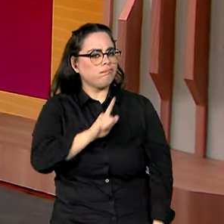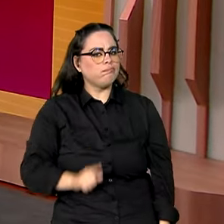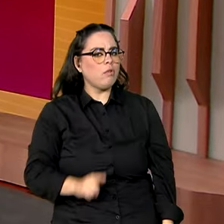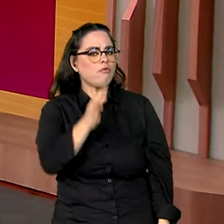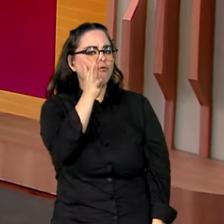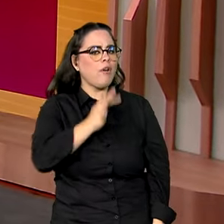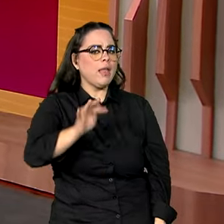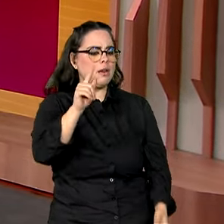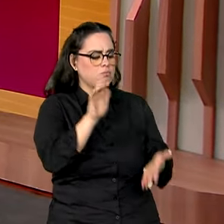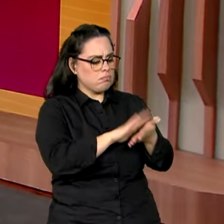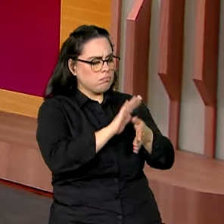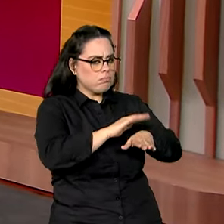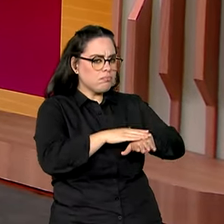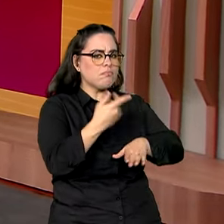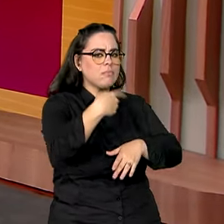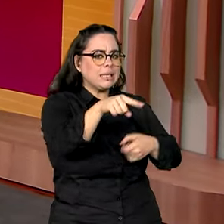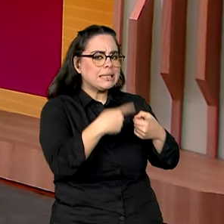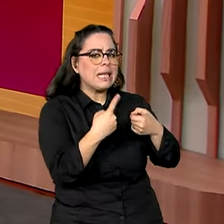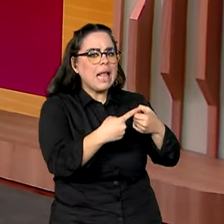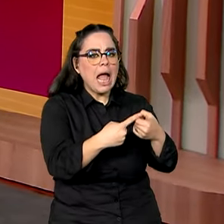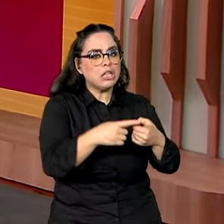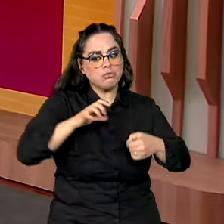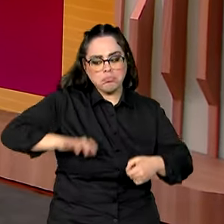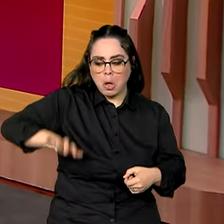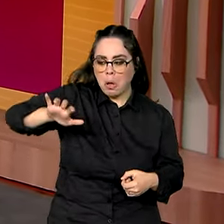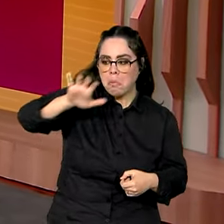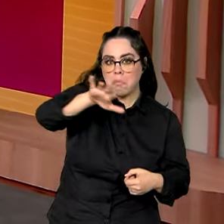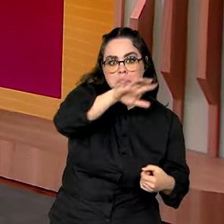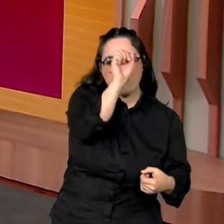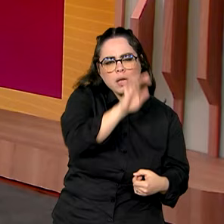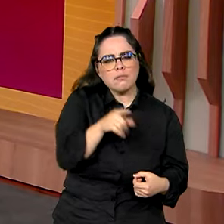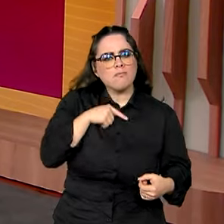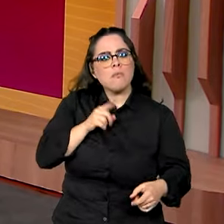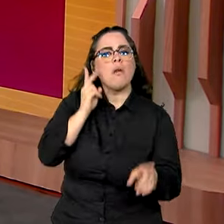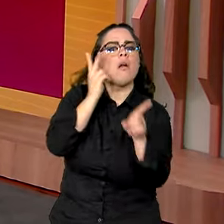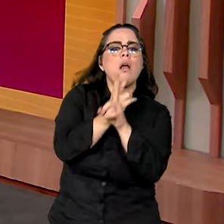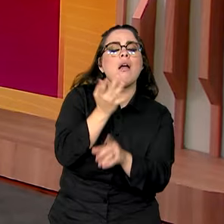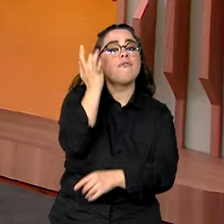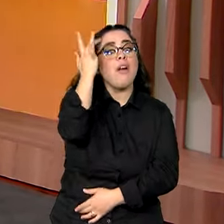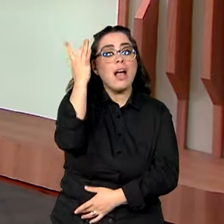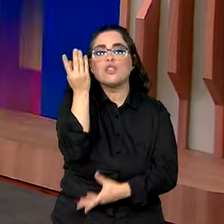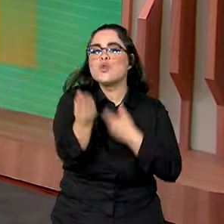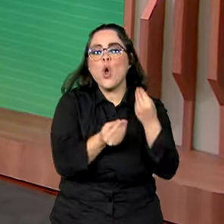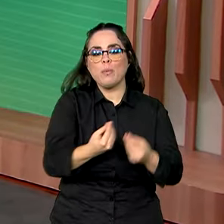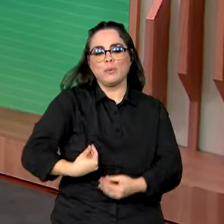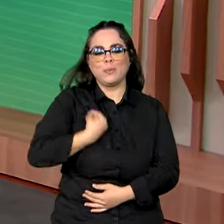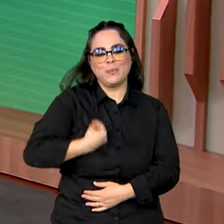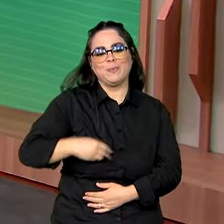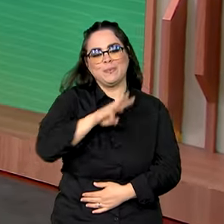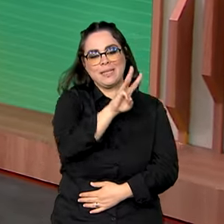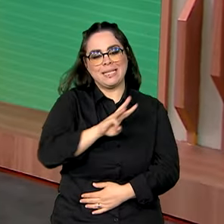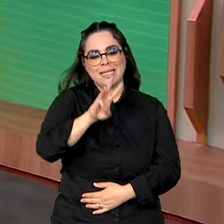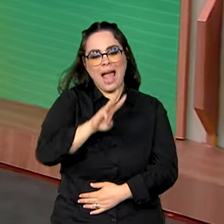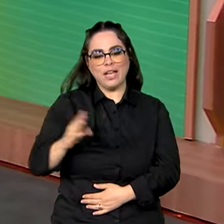governo federal está fazendo em sua cidade ou em qualquer outra localidade do país, é muito simples. E